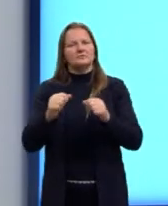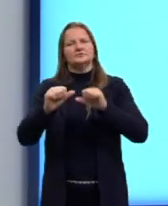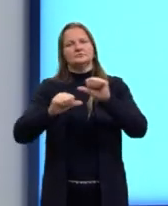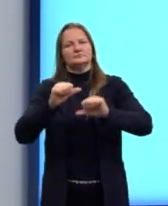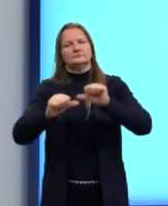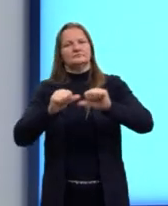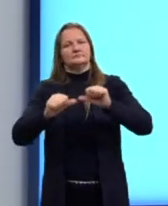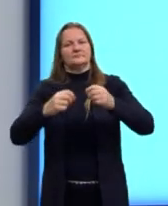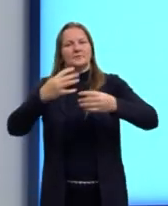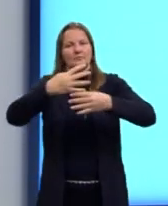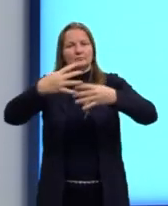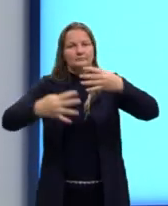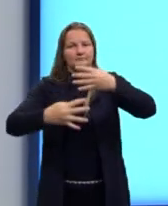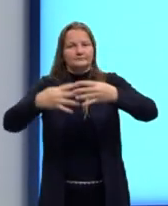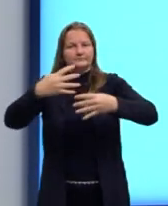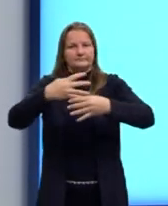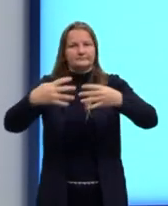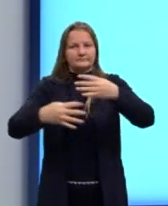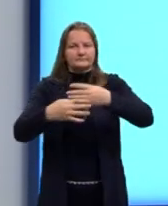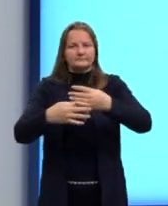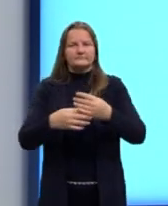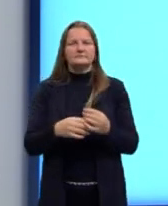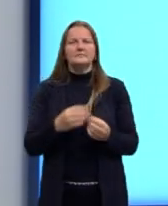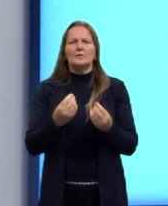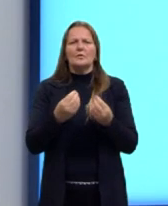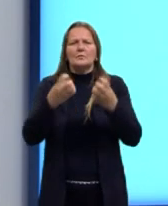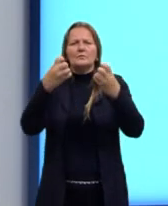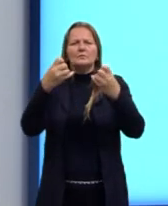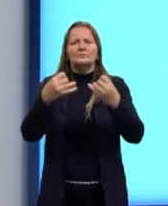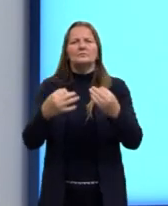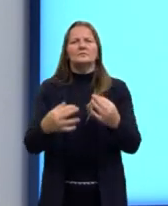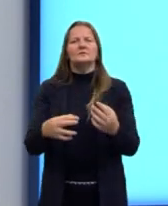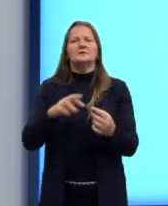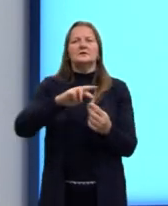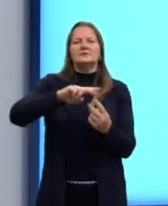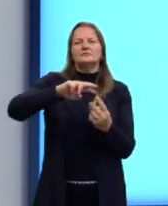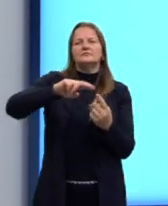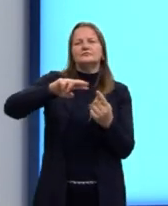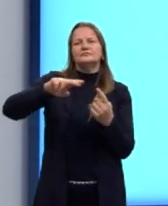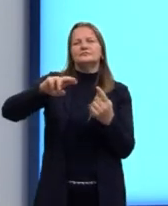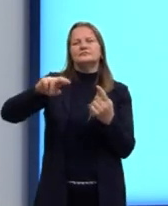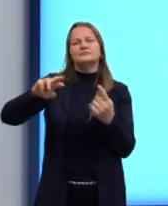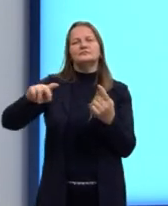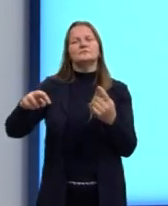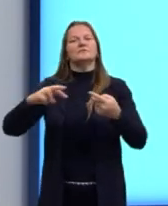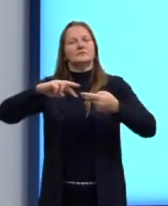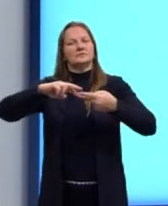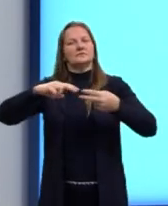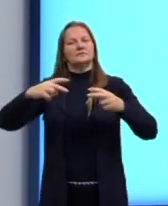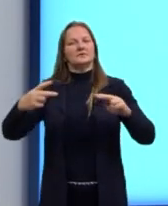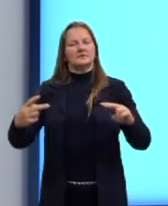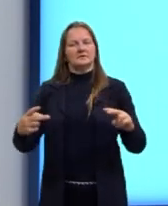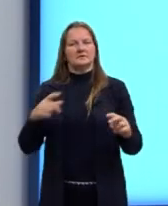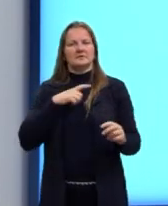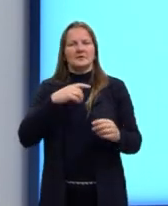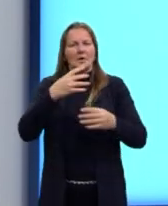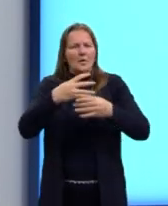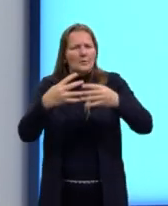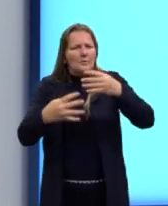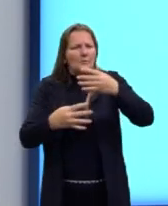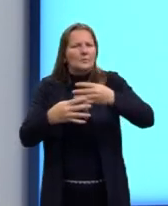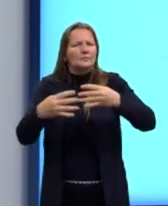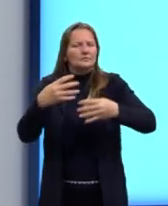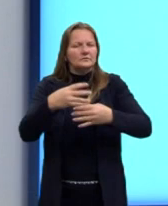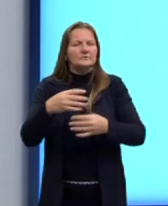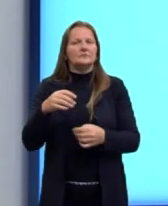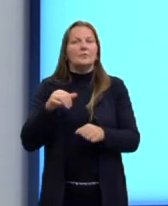a mutação é uma fonte primária de variabilidade genética. As mutações também, elas